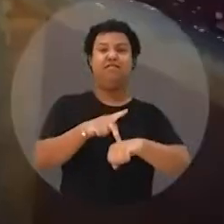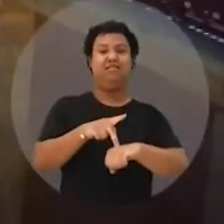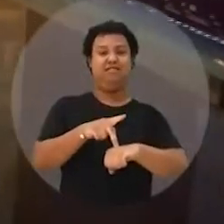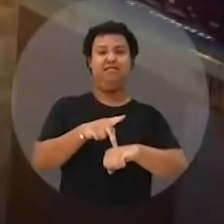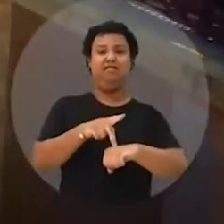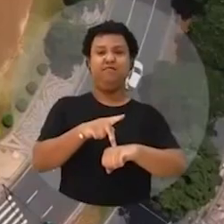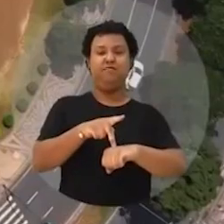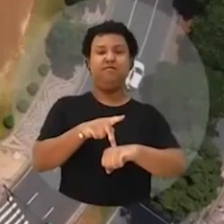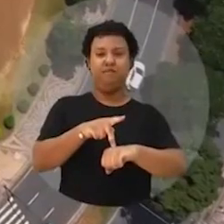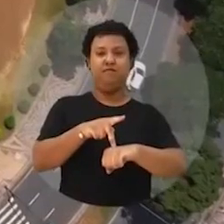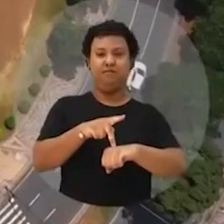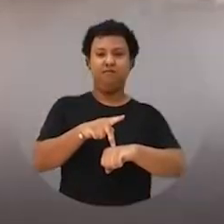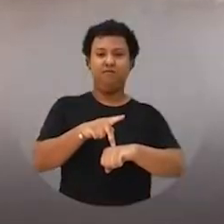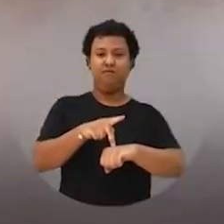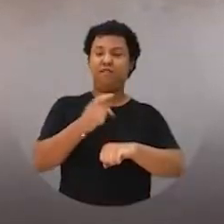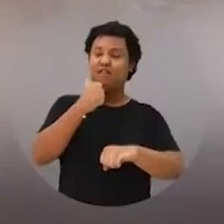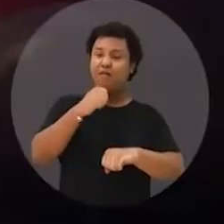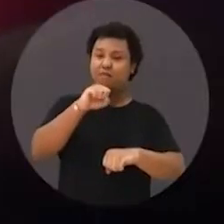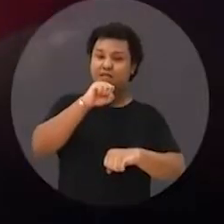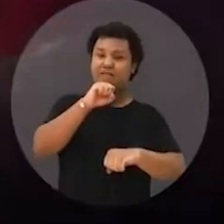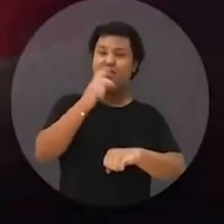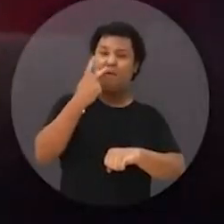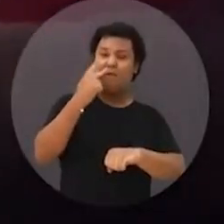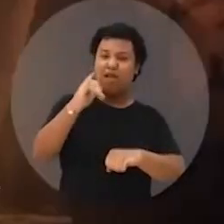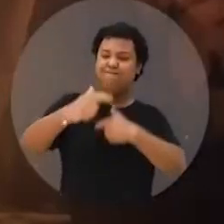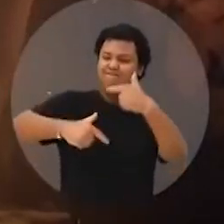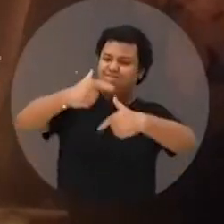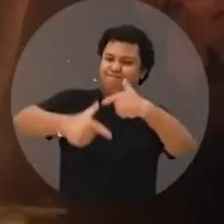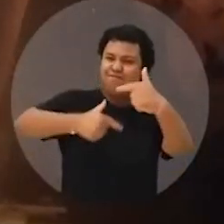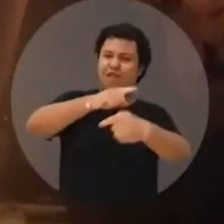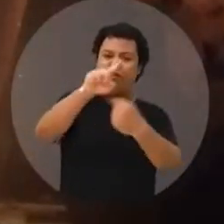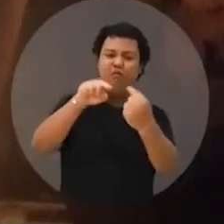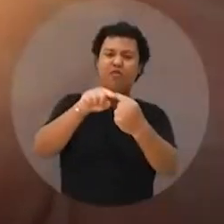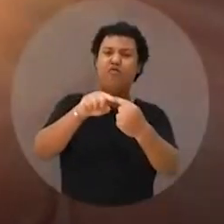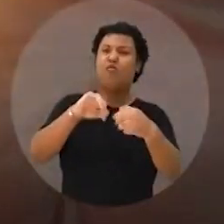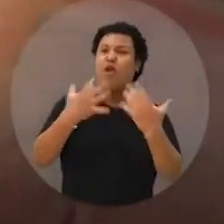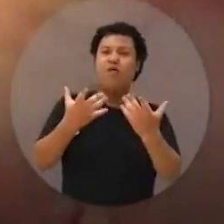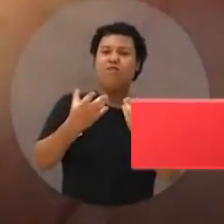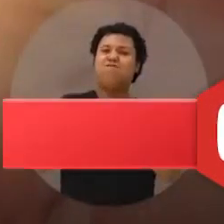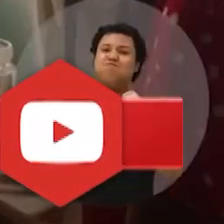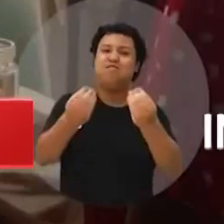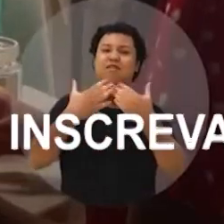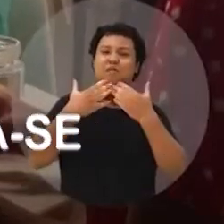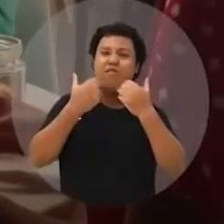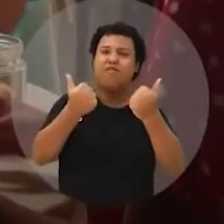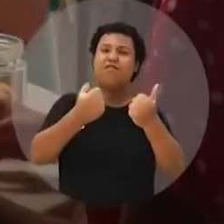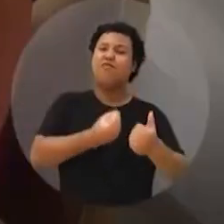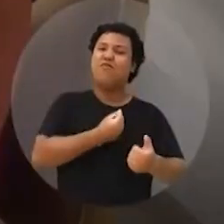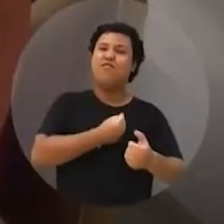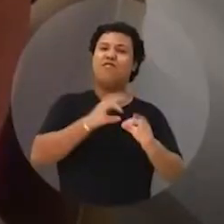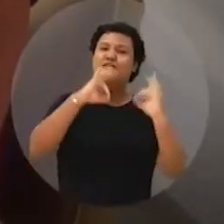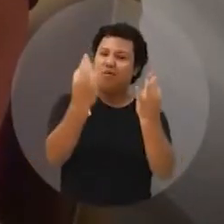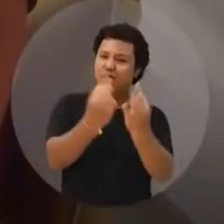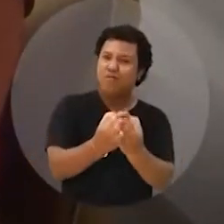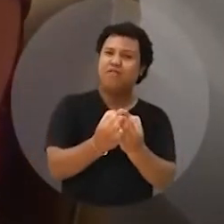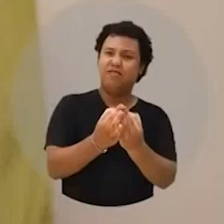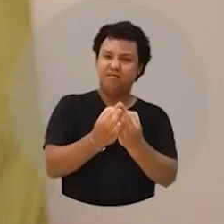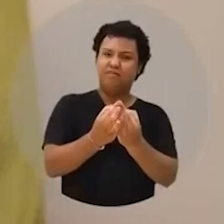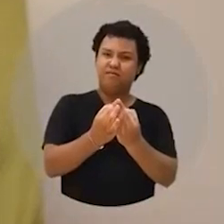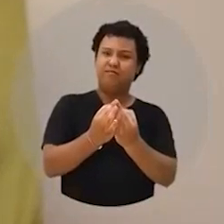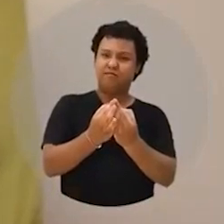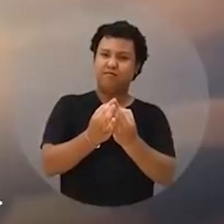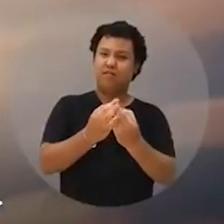país. É das mães e pais que trabalham em busca do mesmo sonho, dar uma vida melhor às famílias.